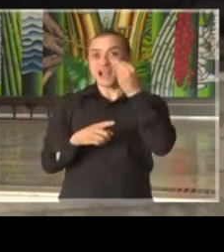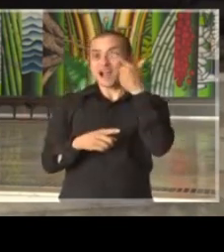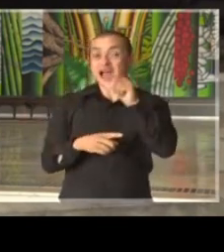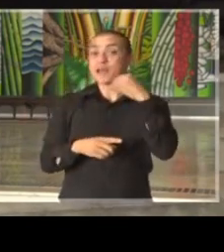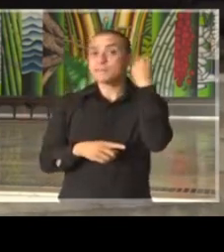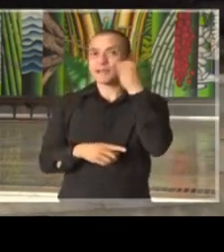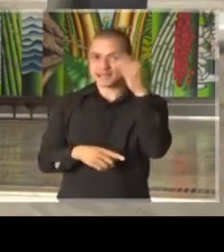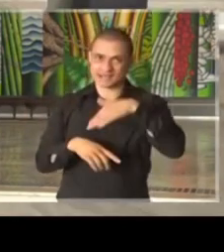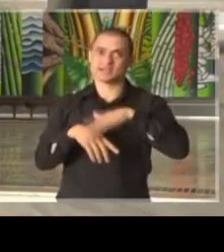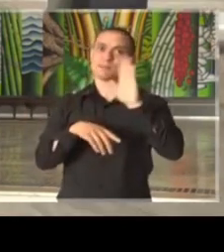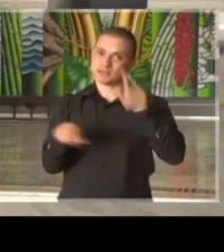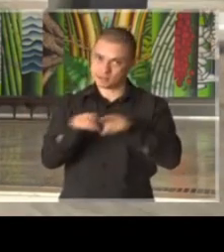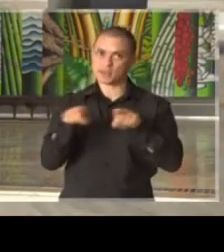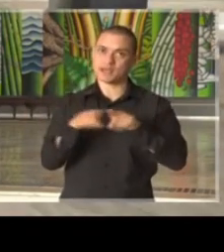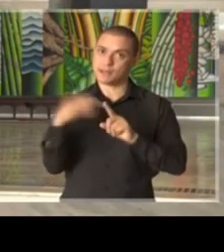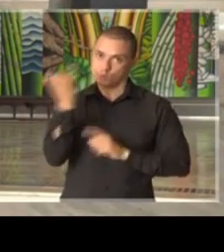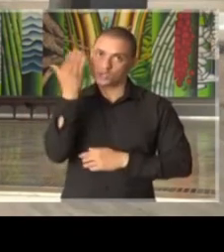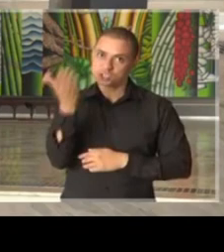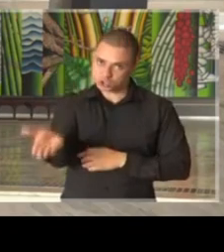num momento como esse.